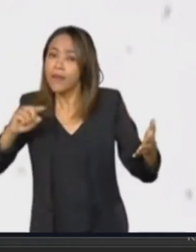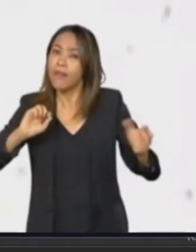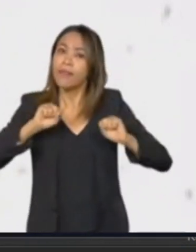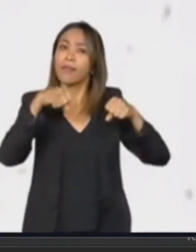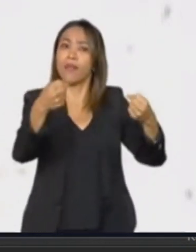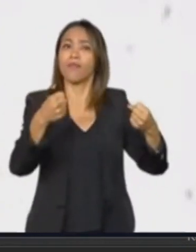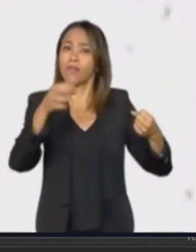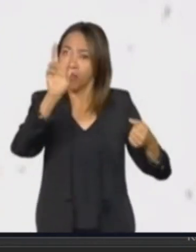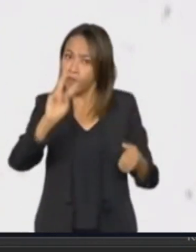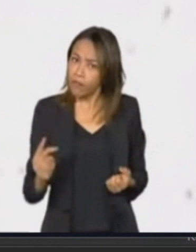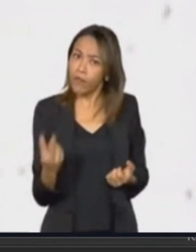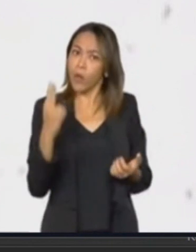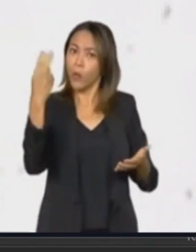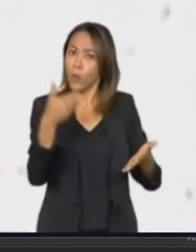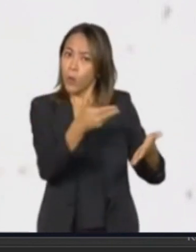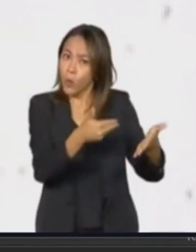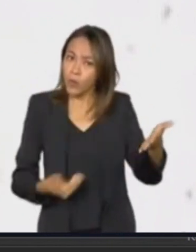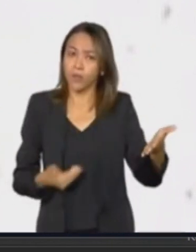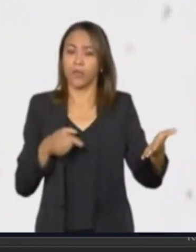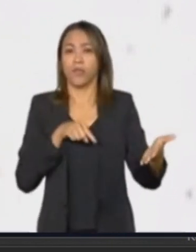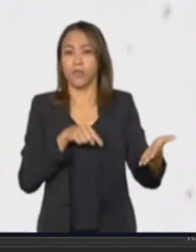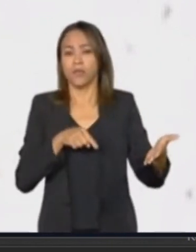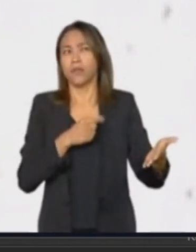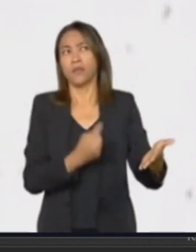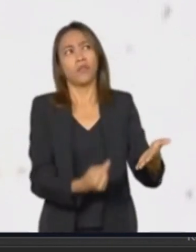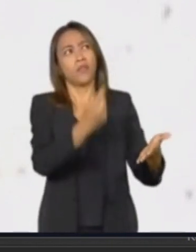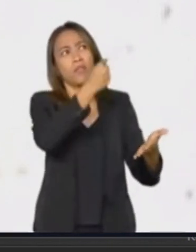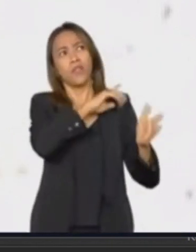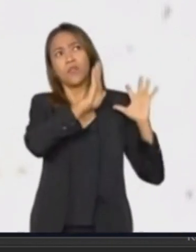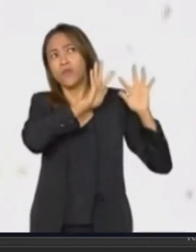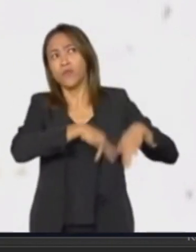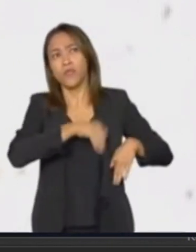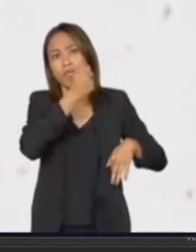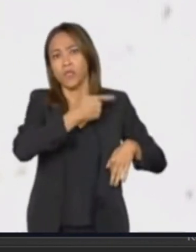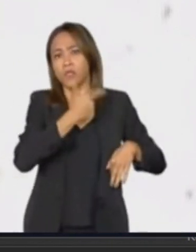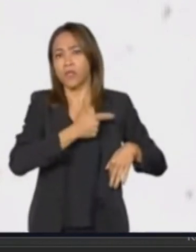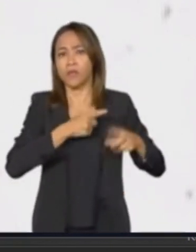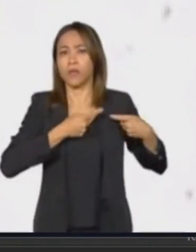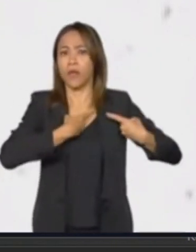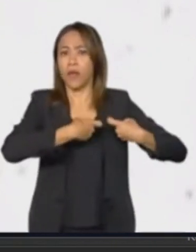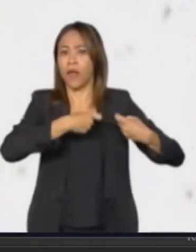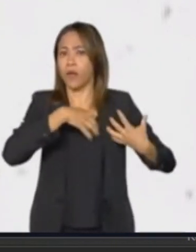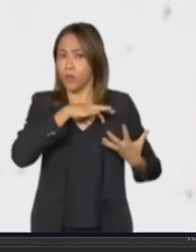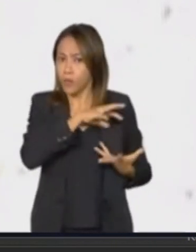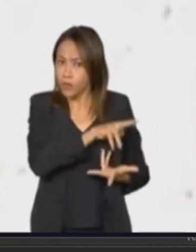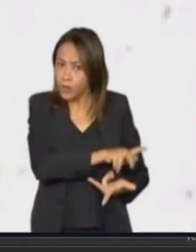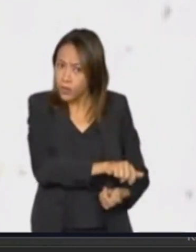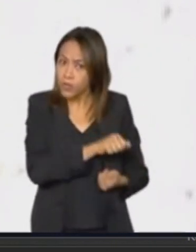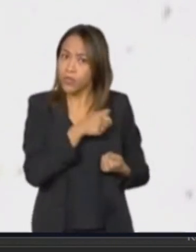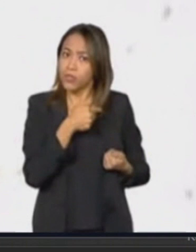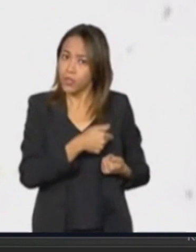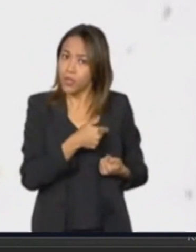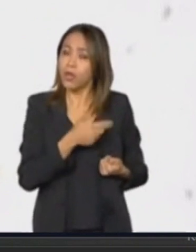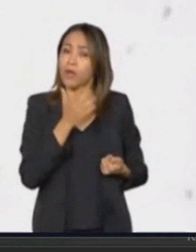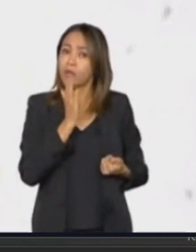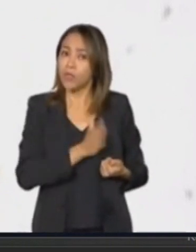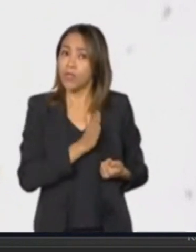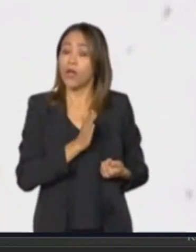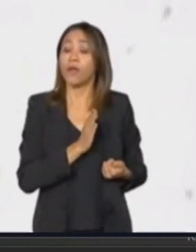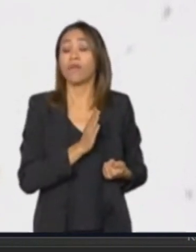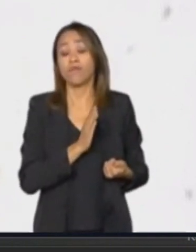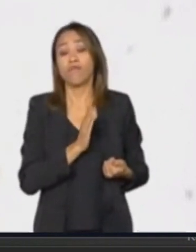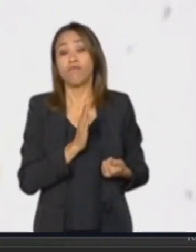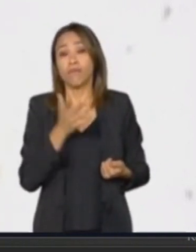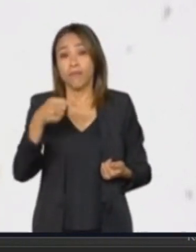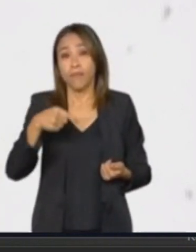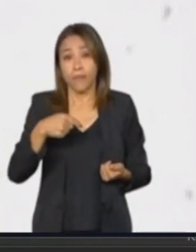acreditavam compartilhar desde o fim da Segunda Guerra Mundial e a descolonização tardia de boa parte